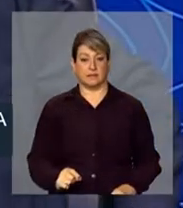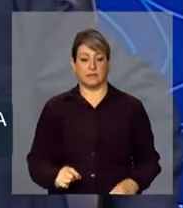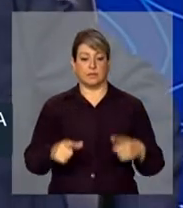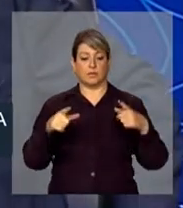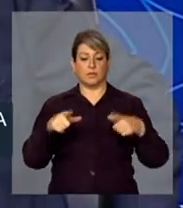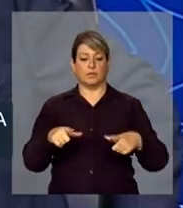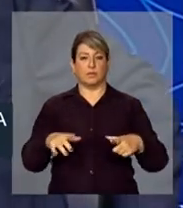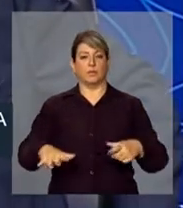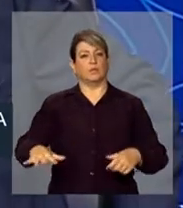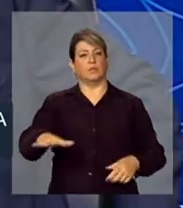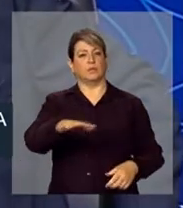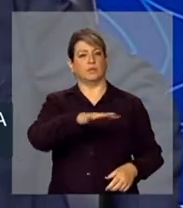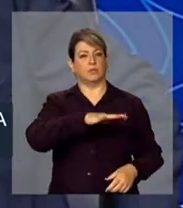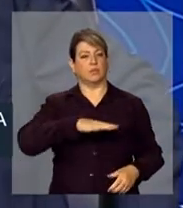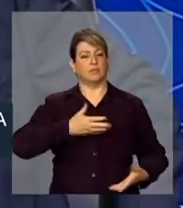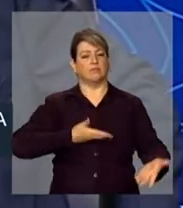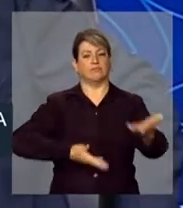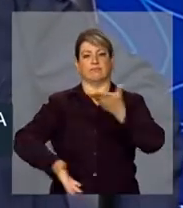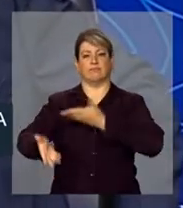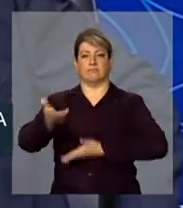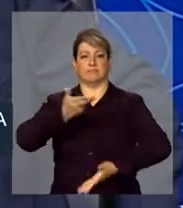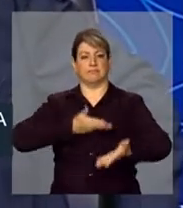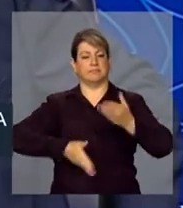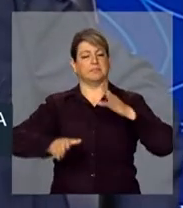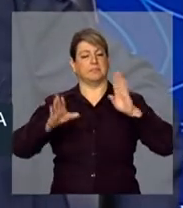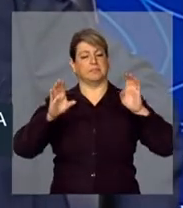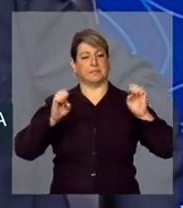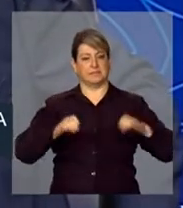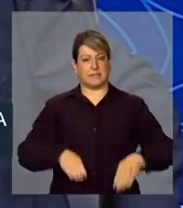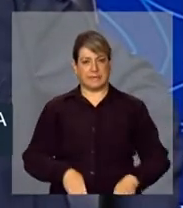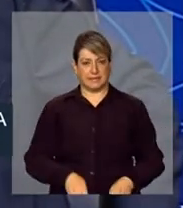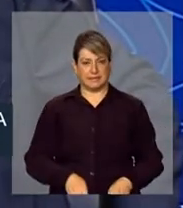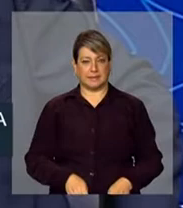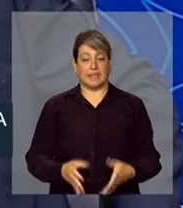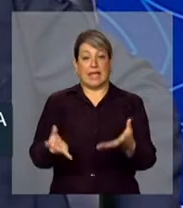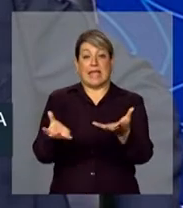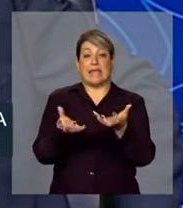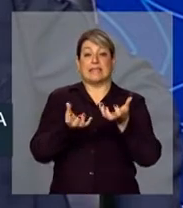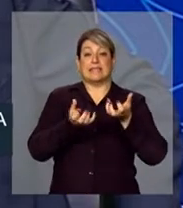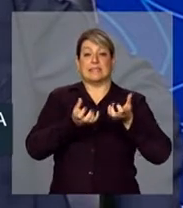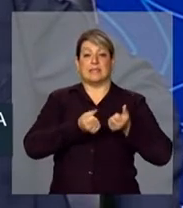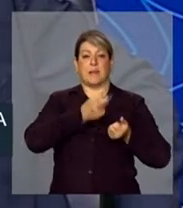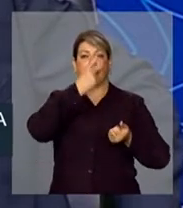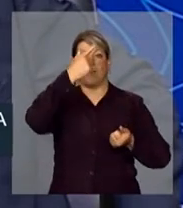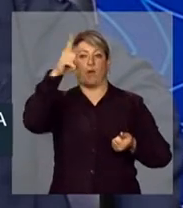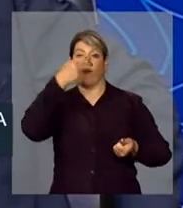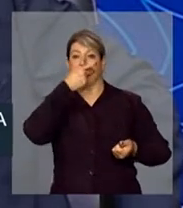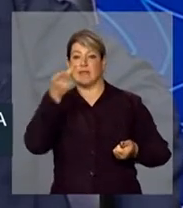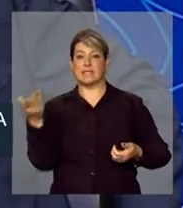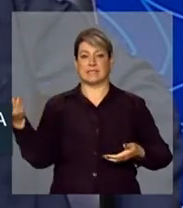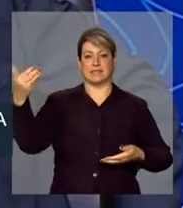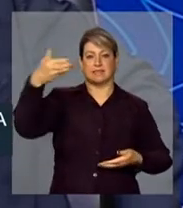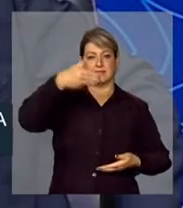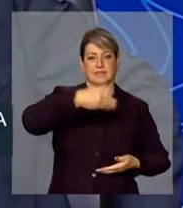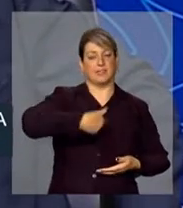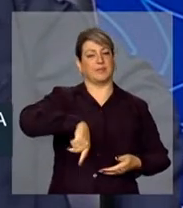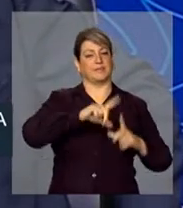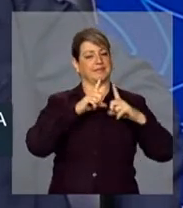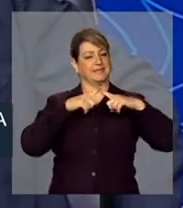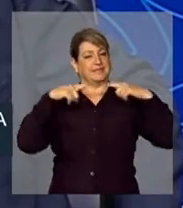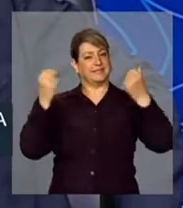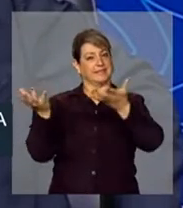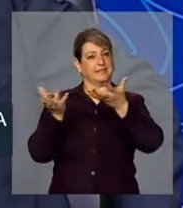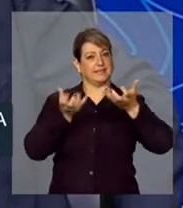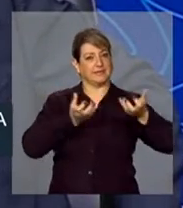de fraternidade, de recepção aos visitantes, para a Copa das